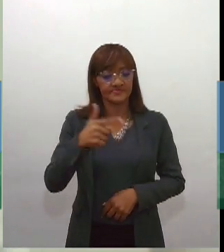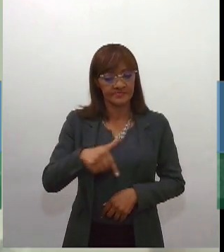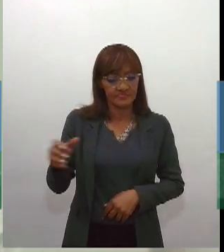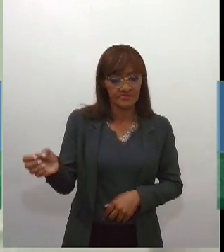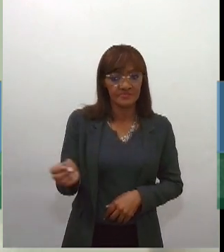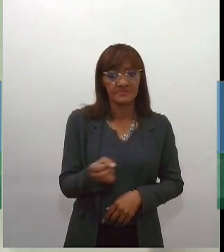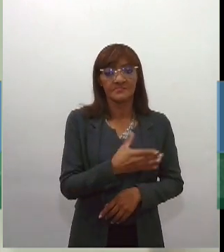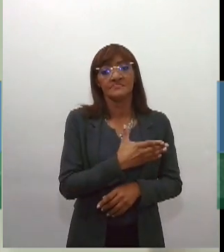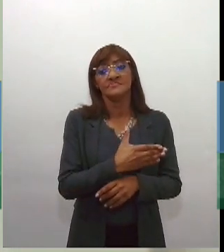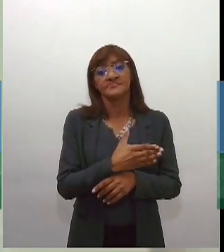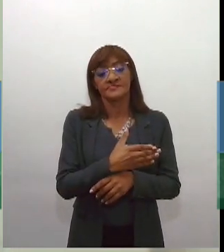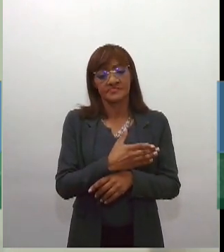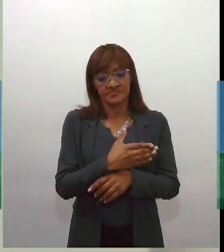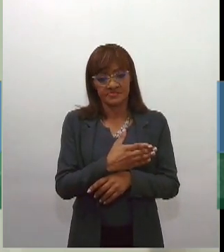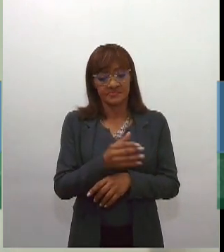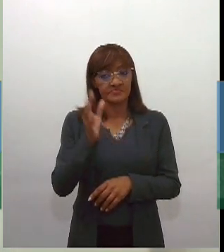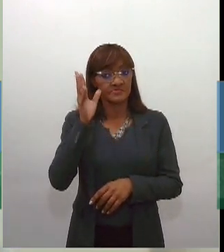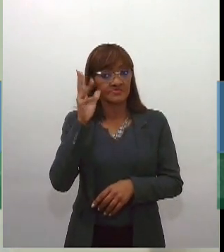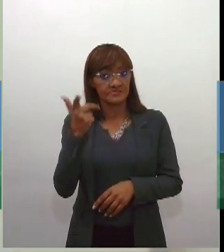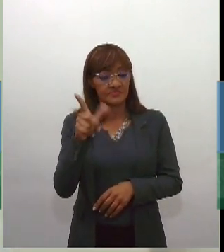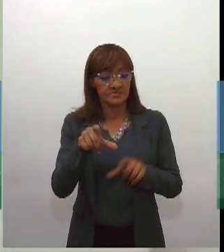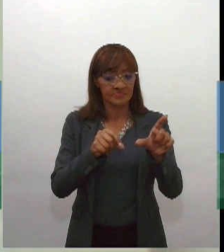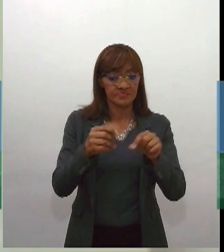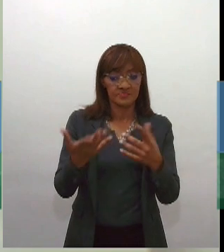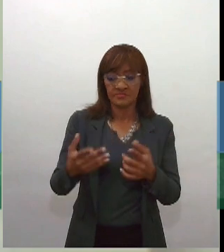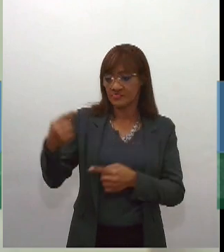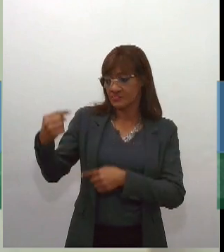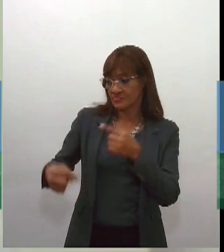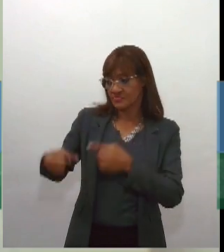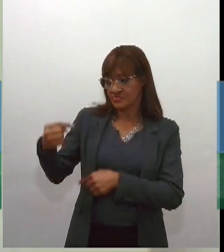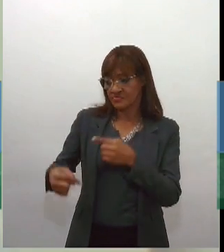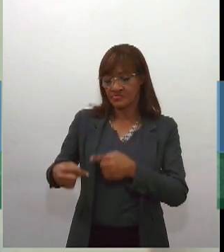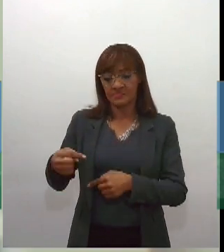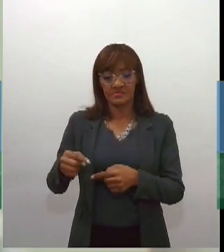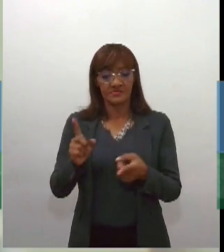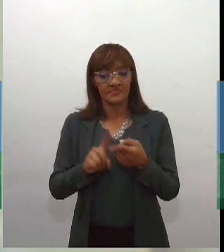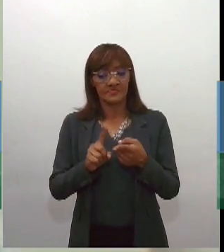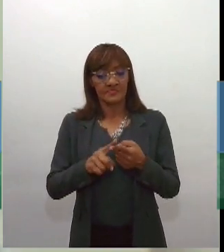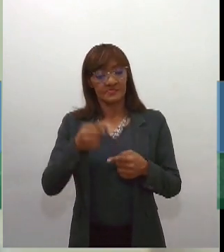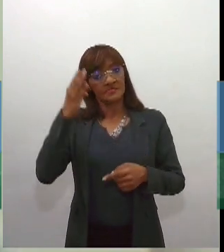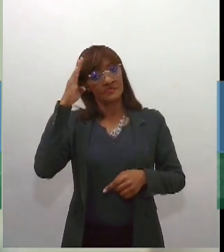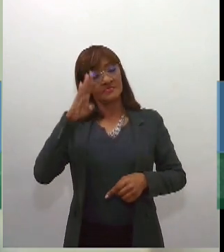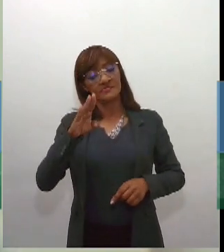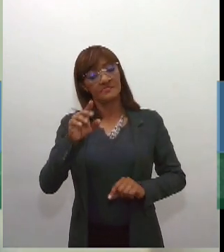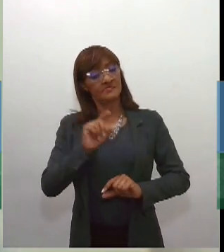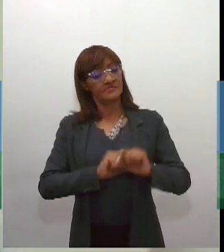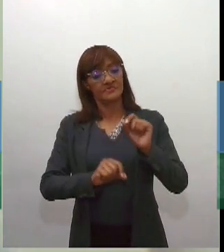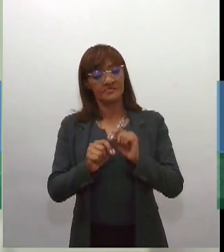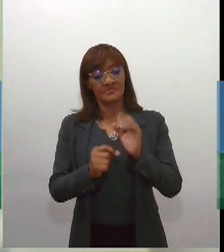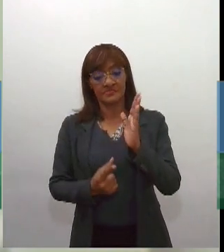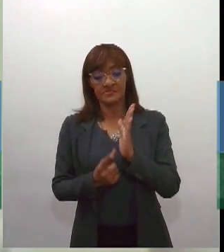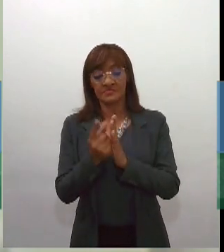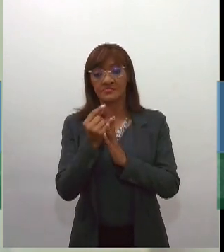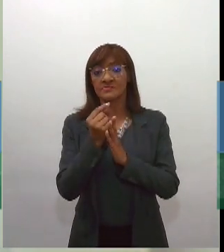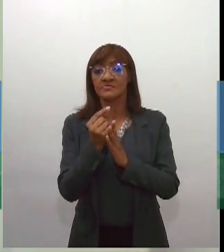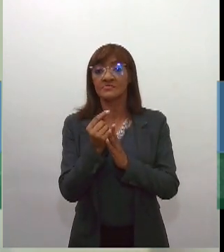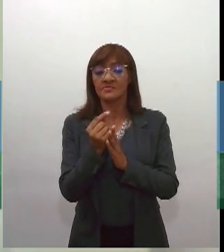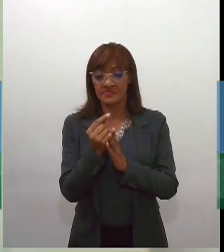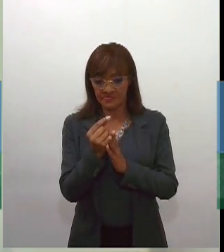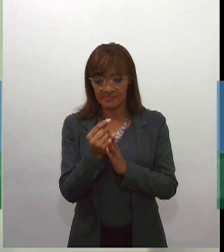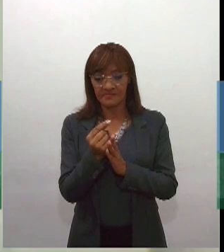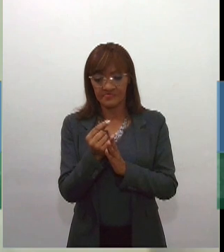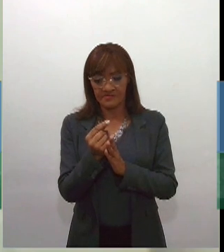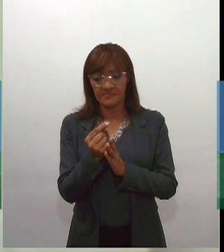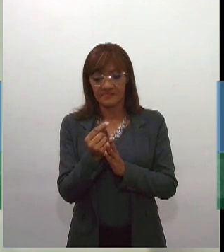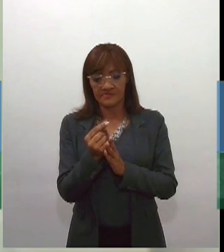interferindo em políticas públicas e especialmente interferindo na questão orçamentária. Nós tivemos a decisão do